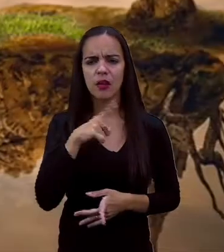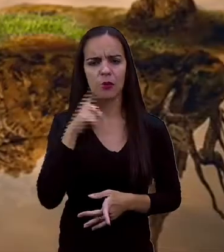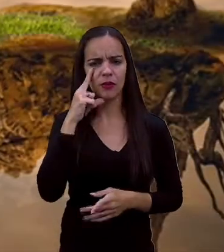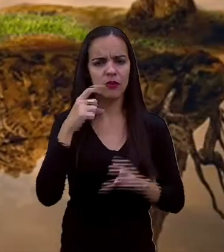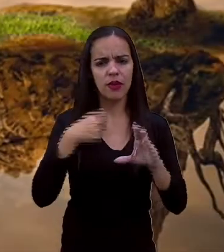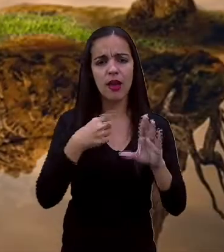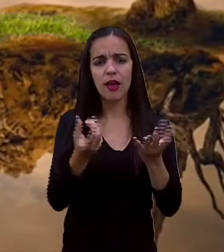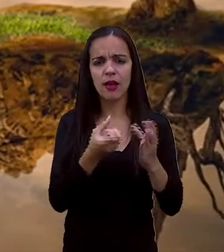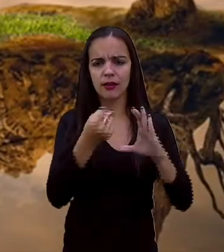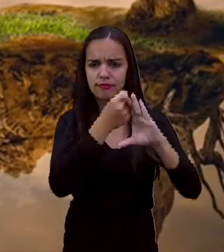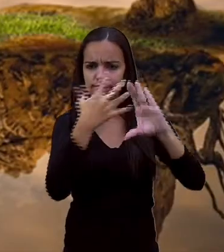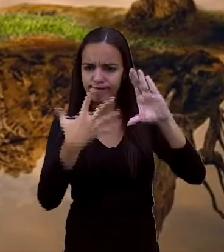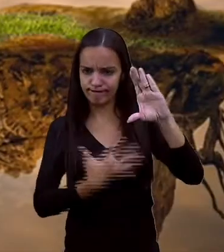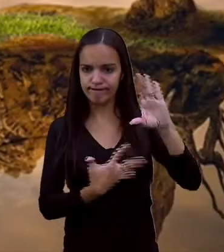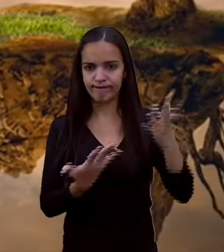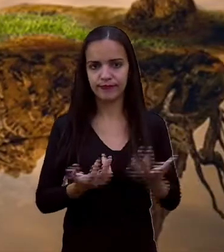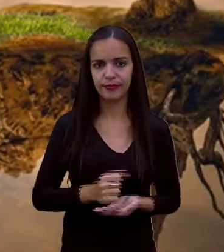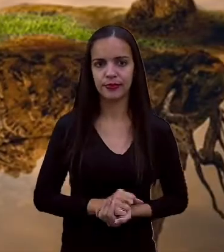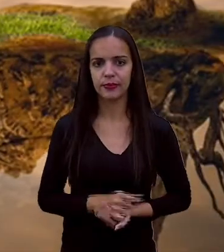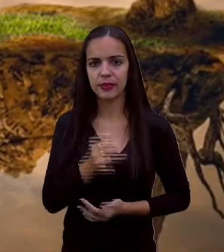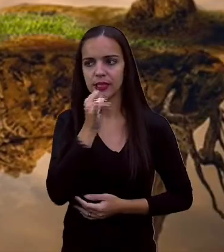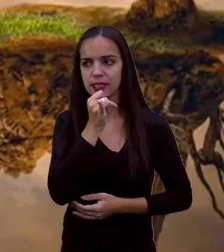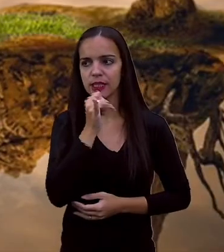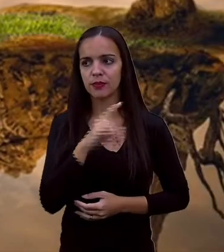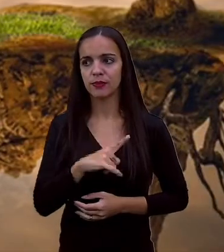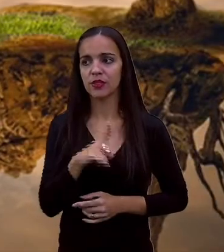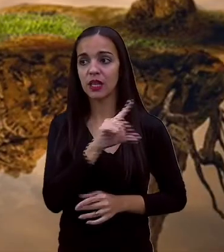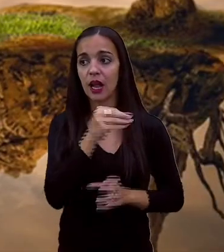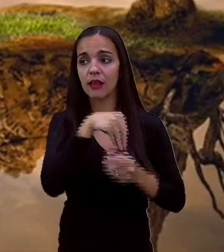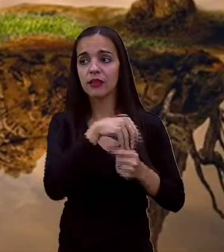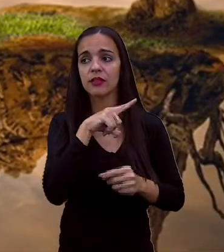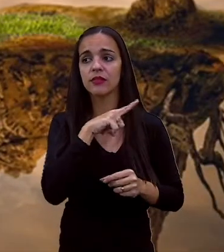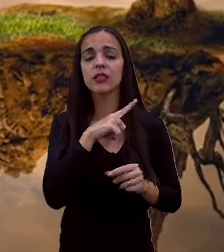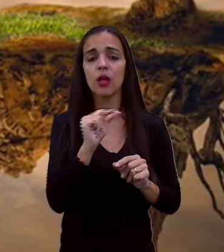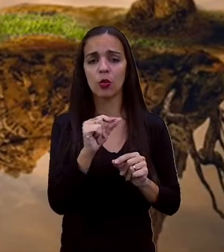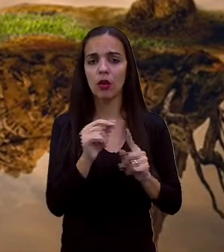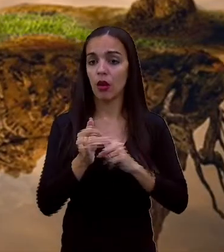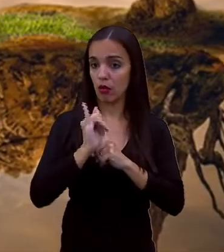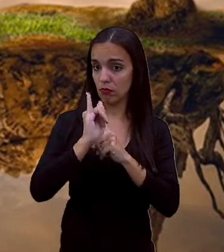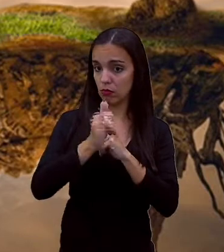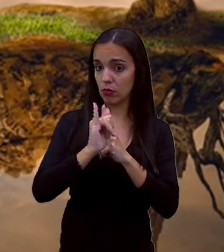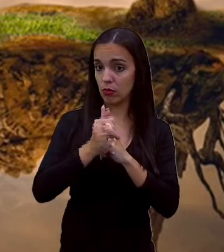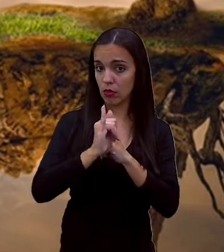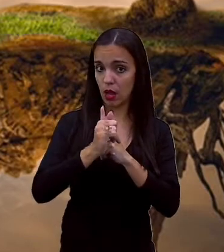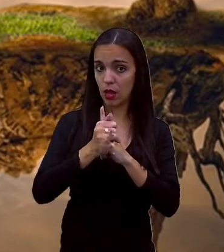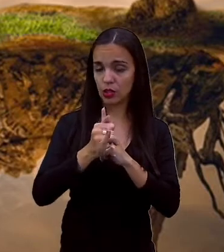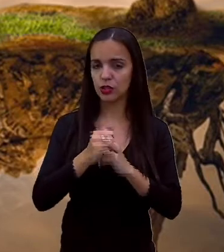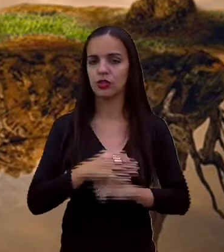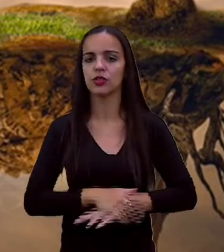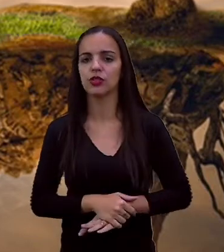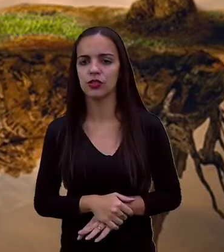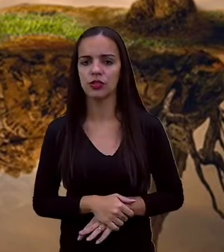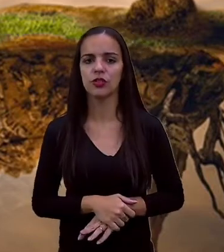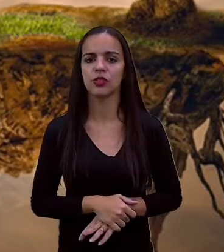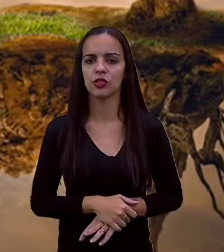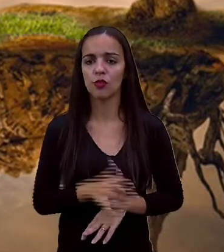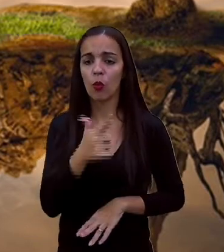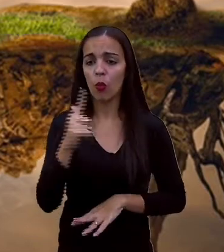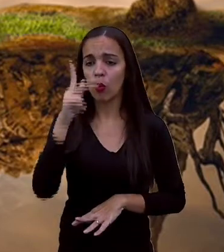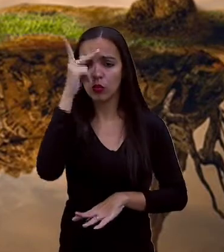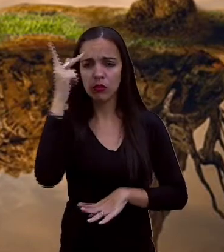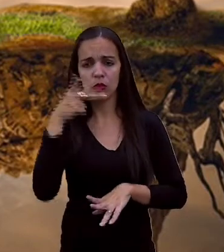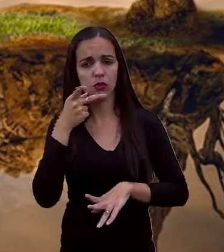desse gênero? Primeira coisa é que é do tipo narrativo, como todo conto, não é mesmo? E nós já